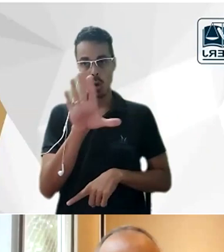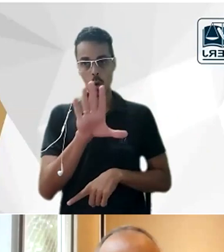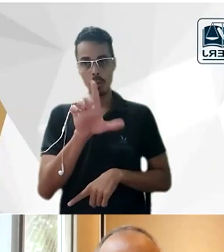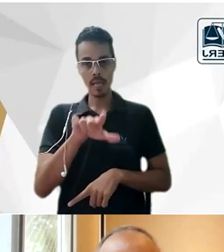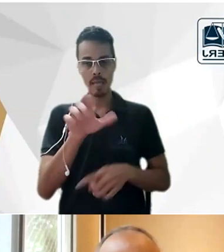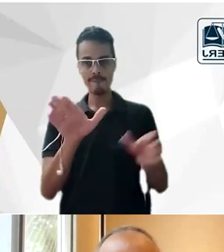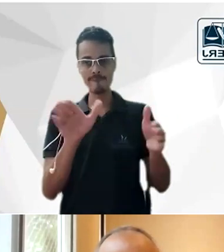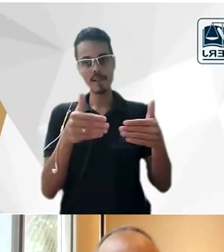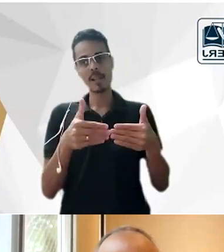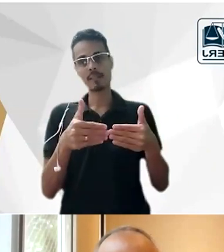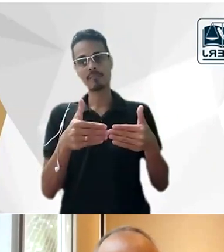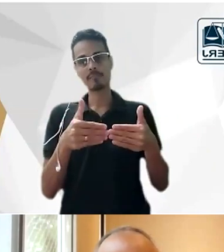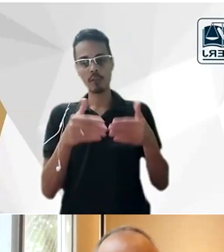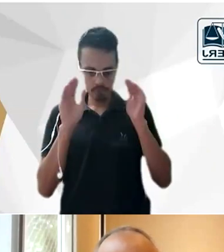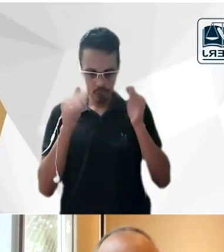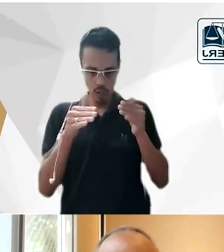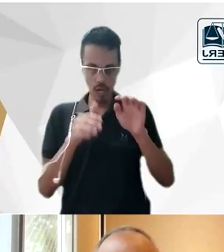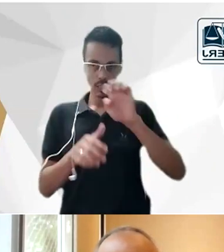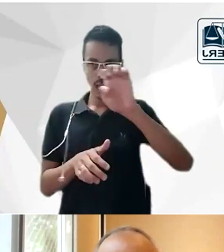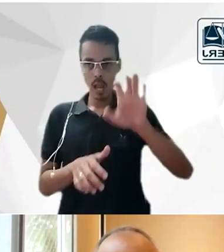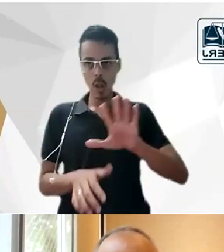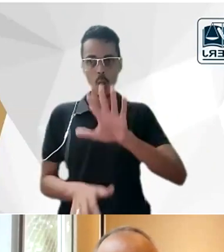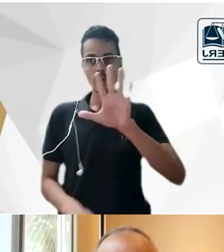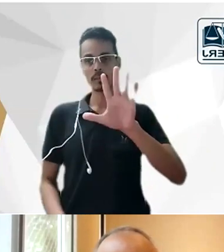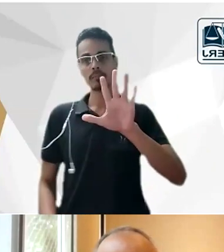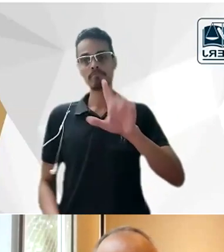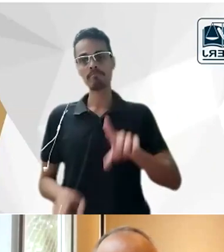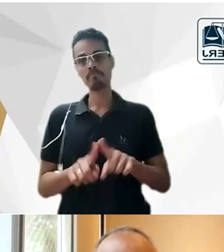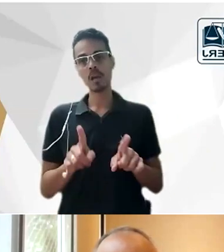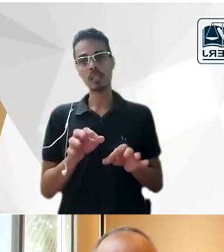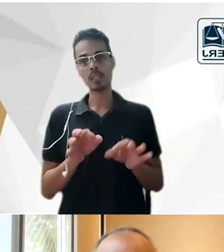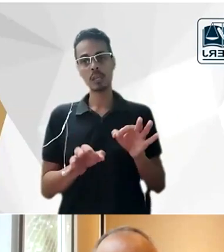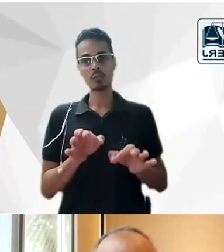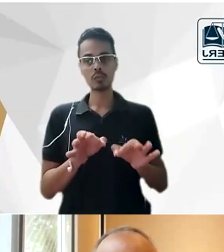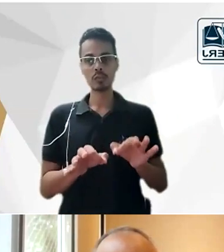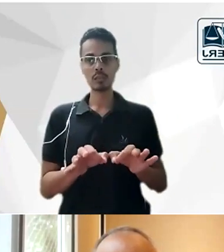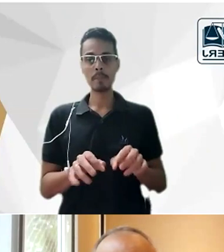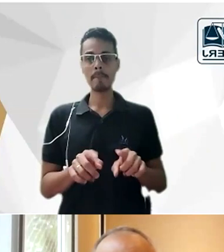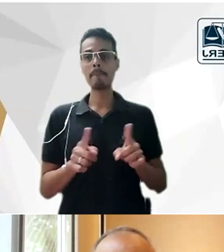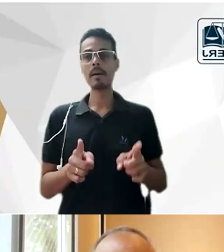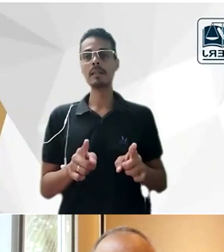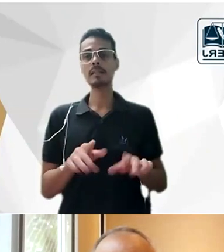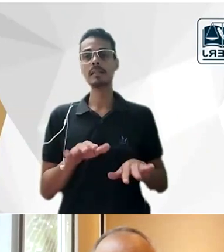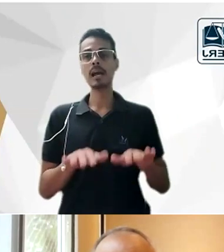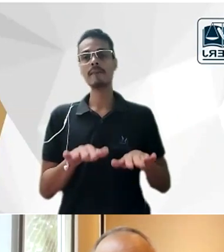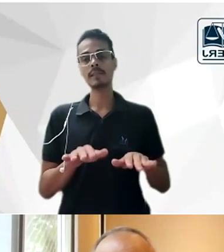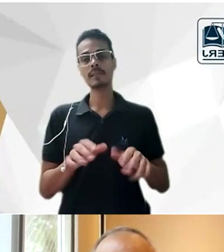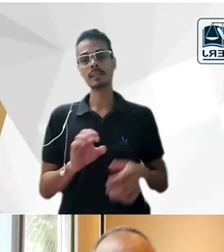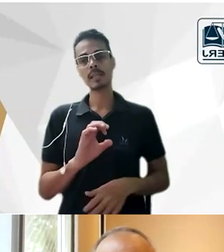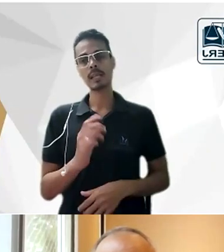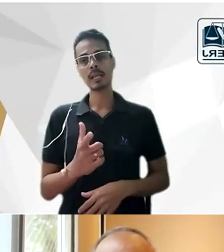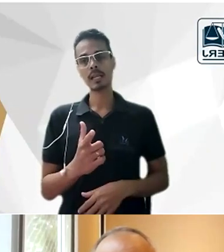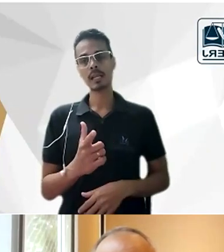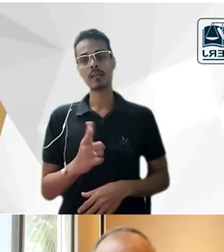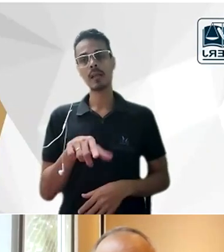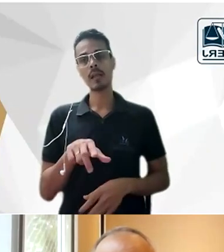agora eu não estou na área jurídica mas o que eu às vezes escuto claro que essa percepção do século